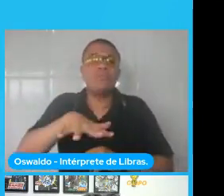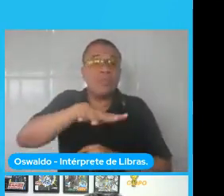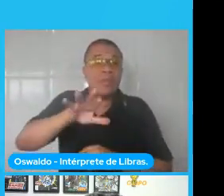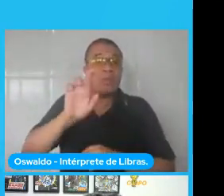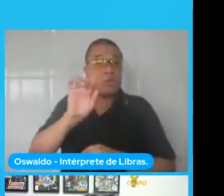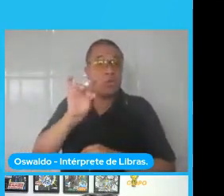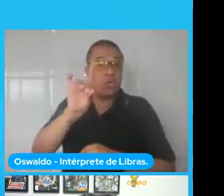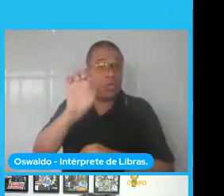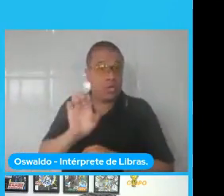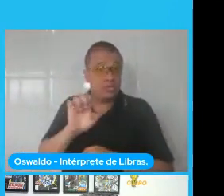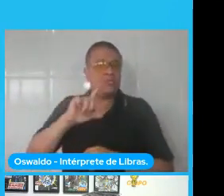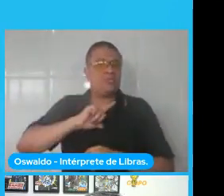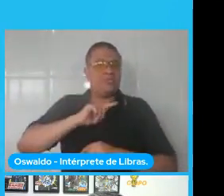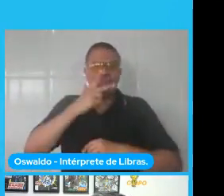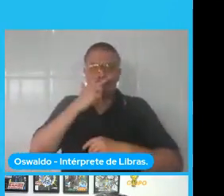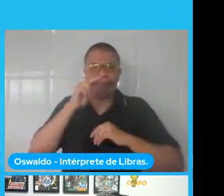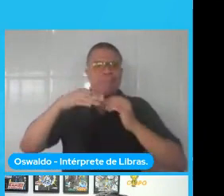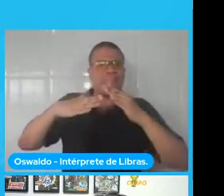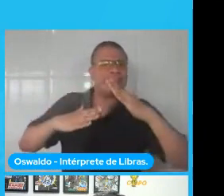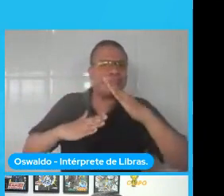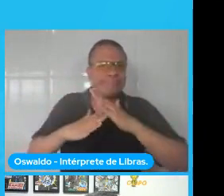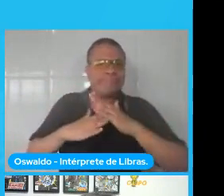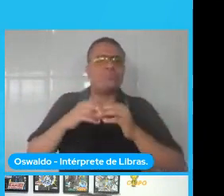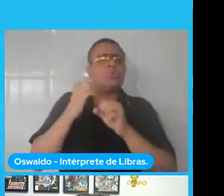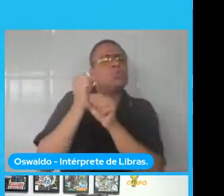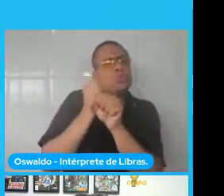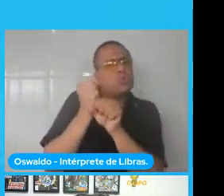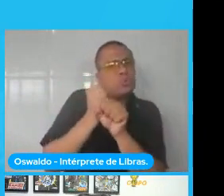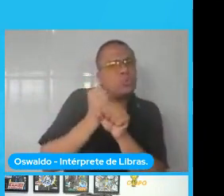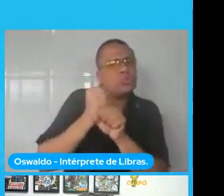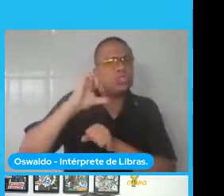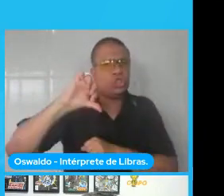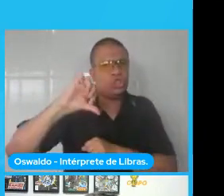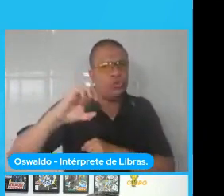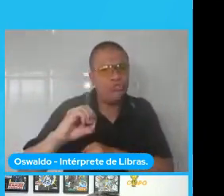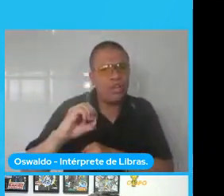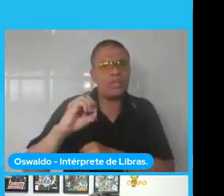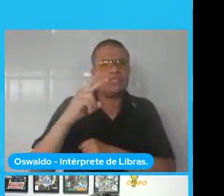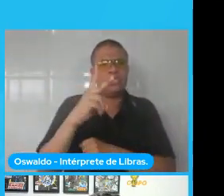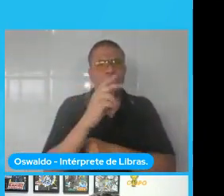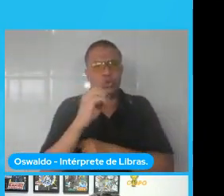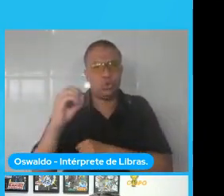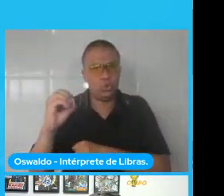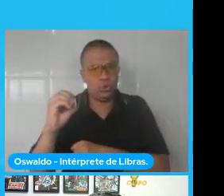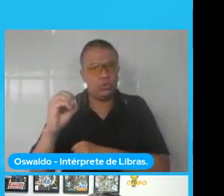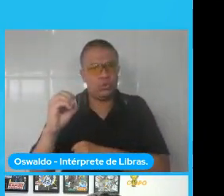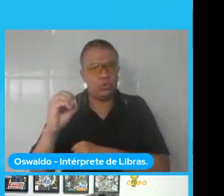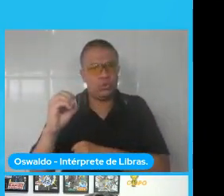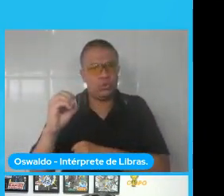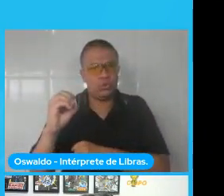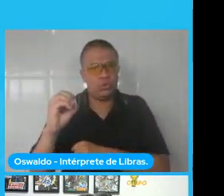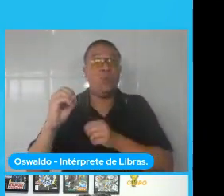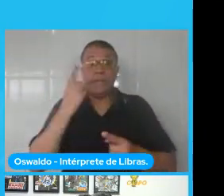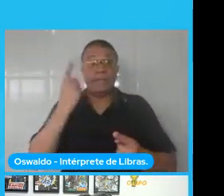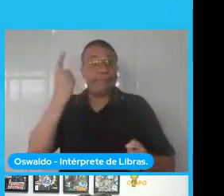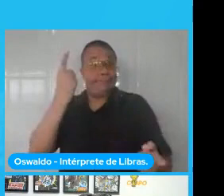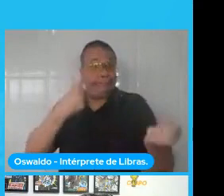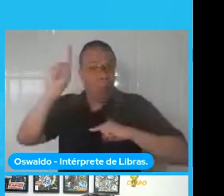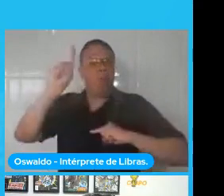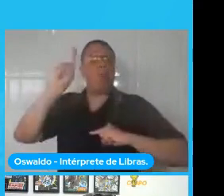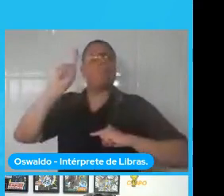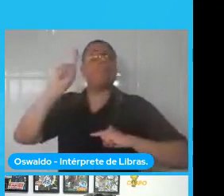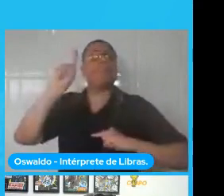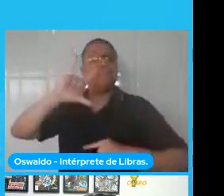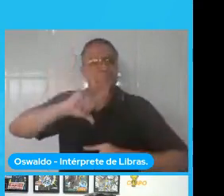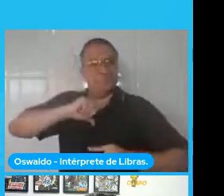e aí ela ficou parada por um tempo, e aí nos anos 90, 2000, ela voltou com tudo, principalmente por um avanço